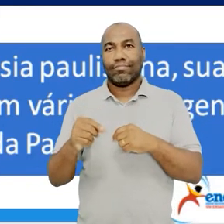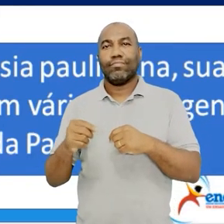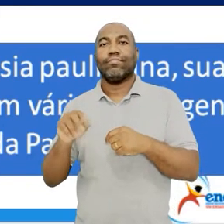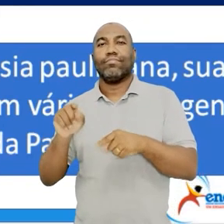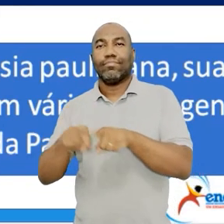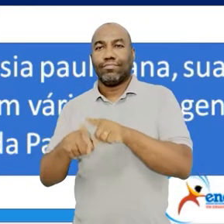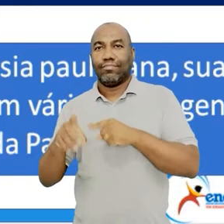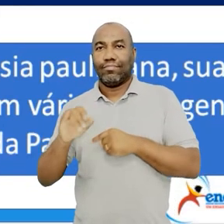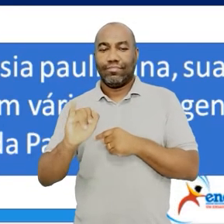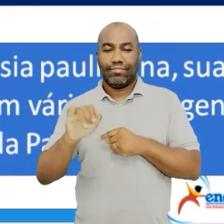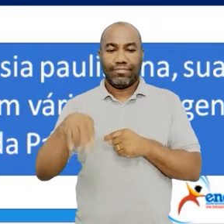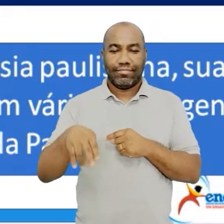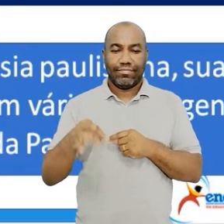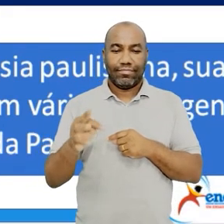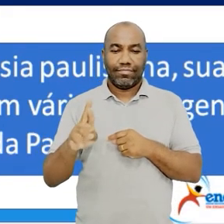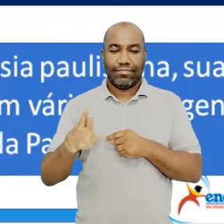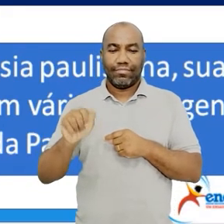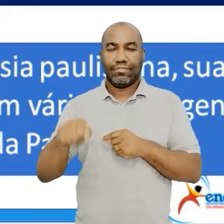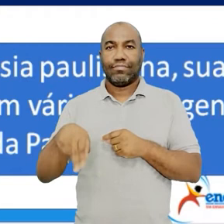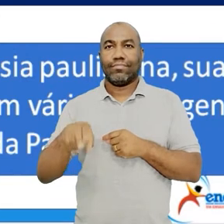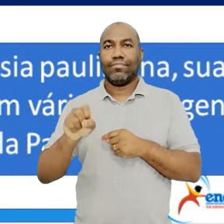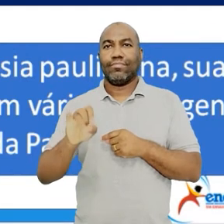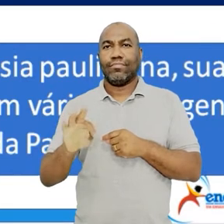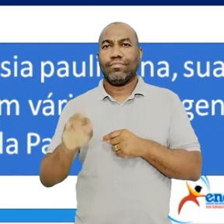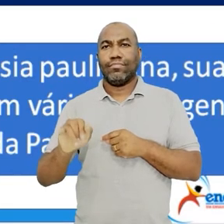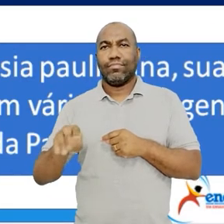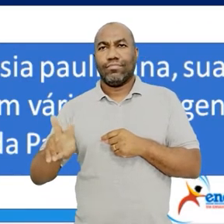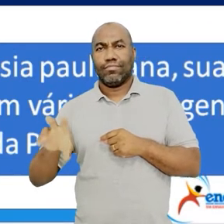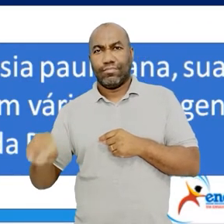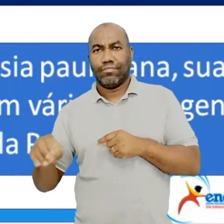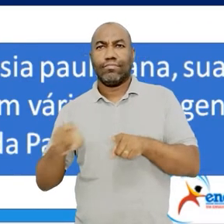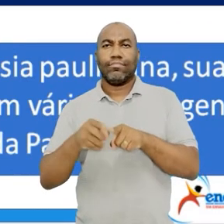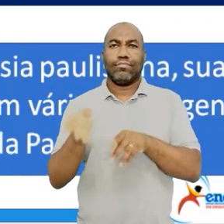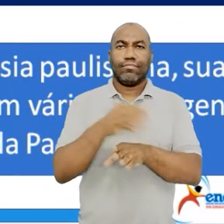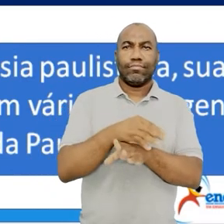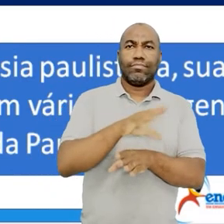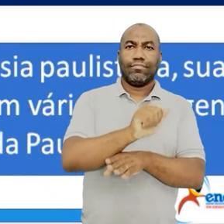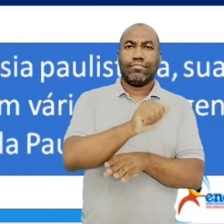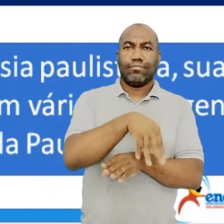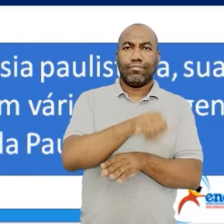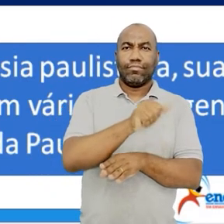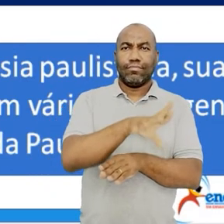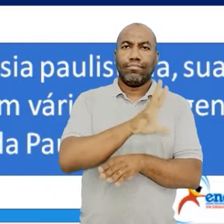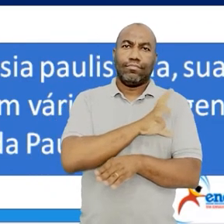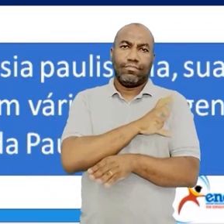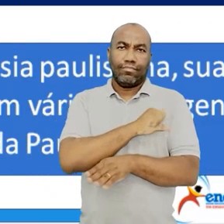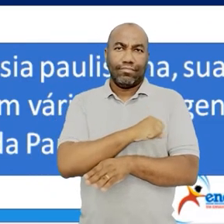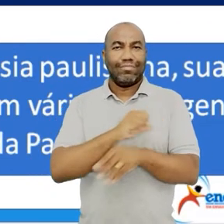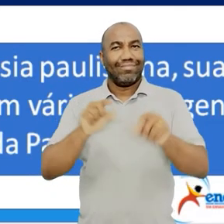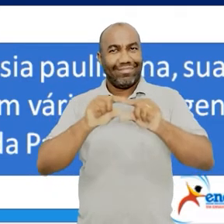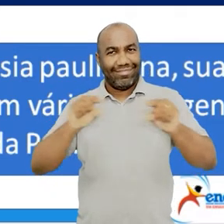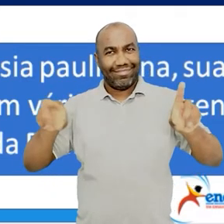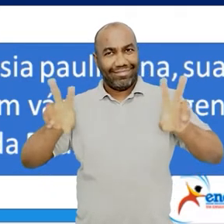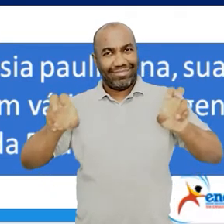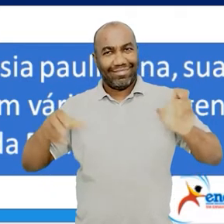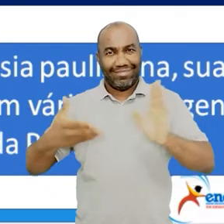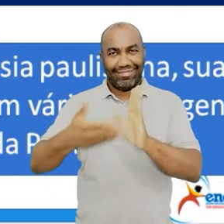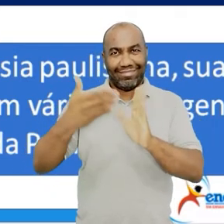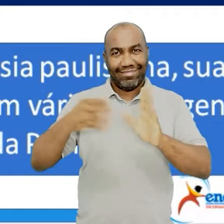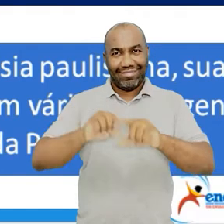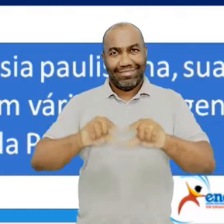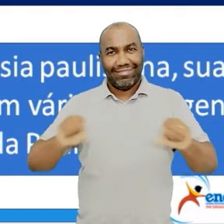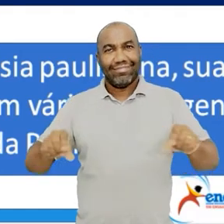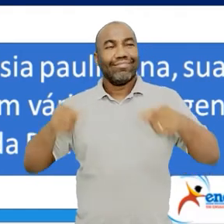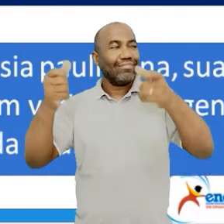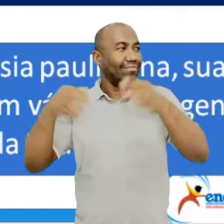propõe uma incoerência, porque Amar é um verbo transitivo. E quando ele diz aí Verbo Intransitivo, ele já está propondo as